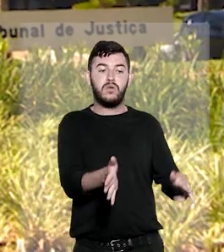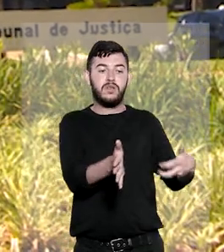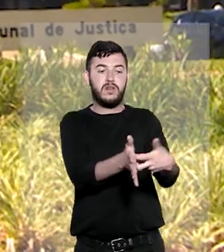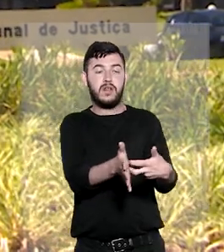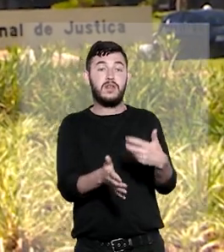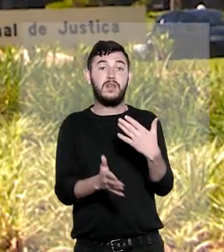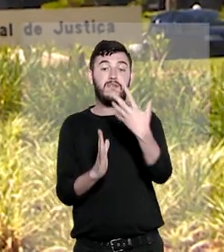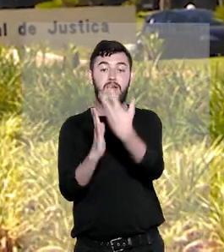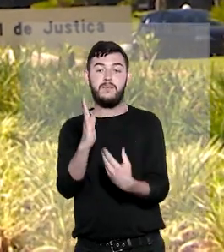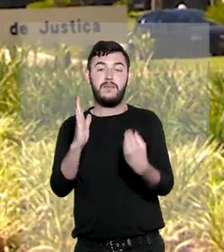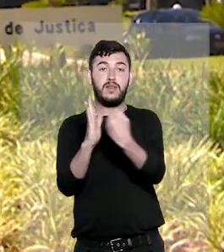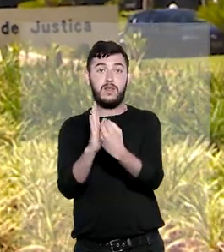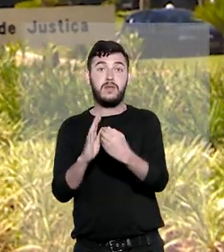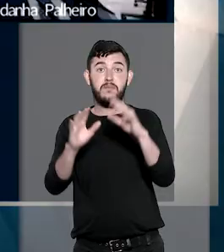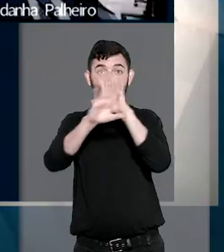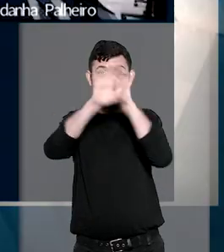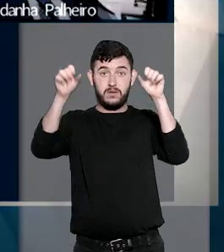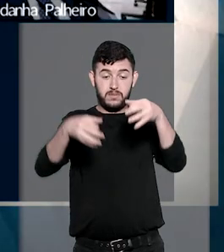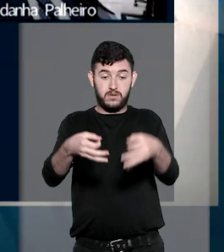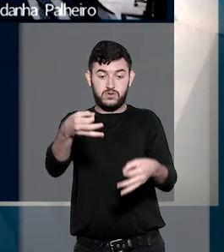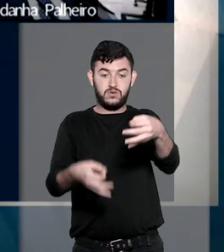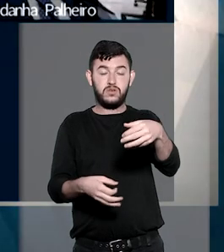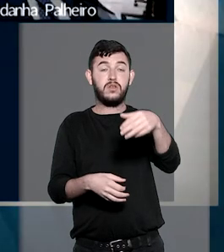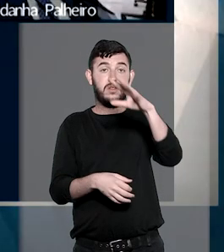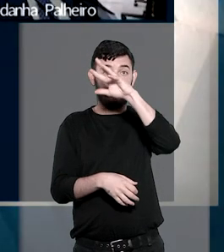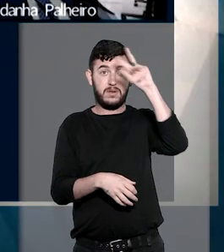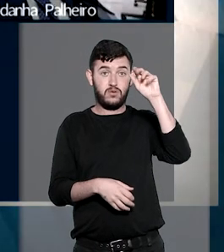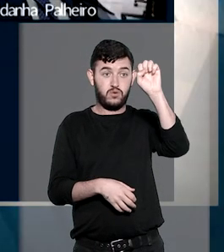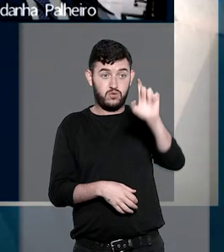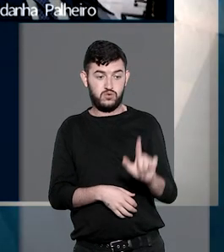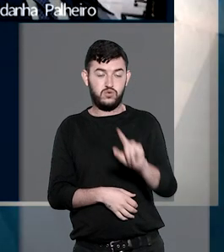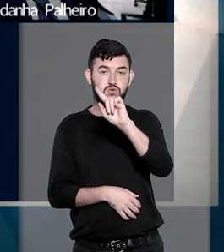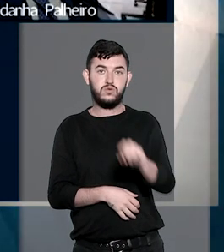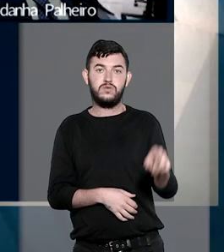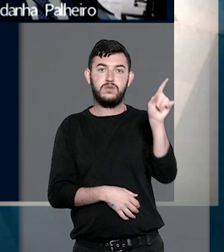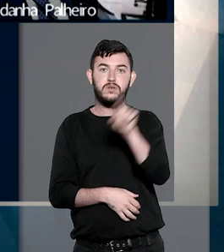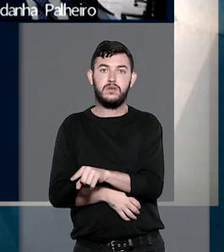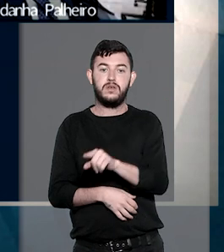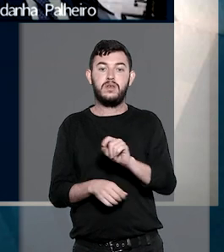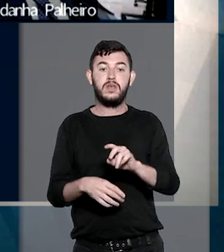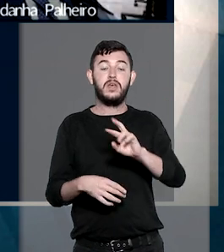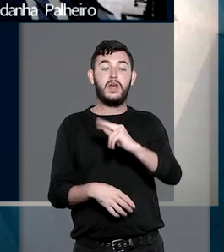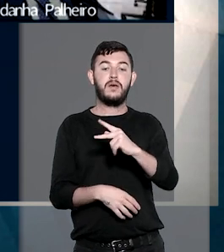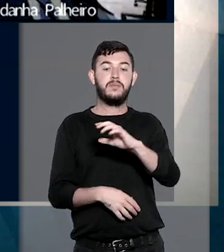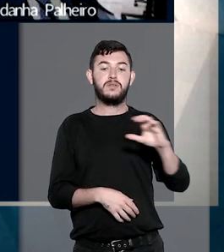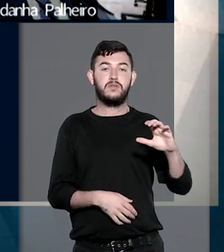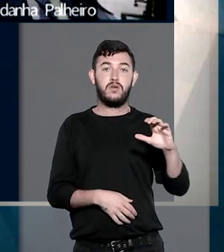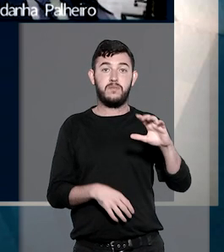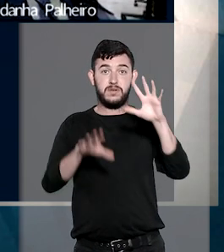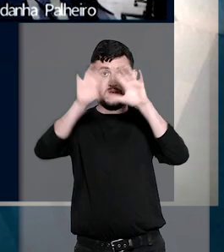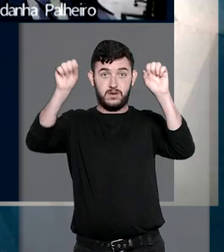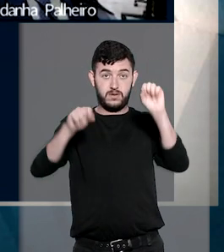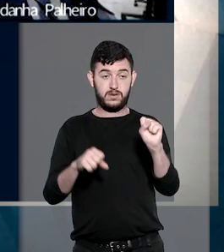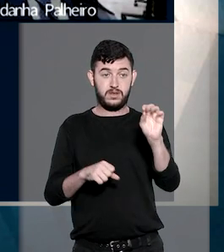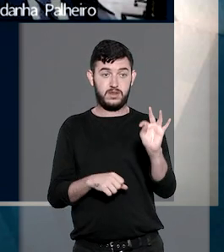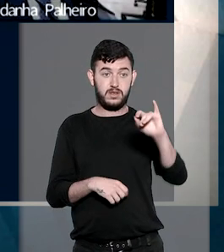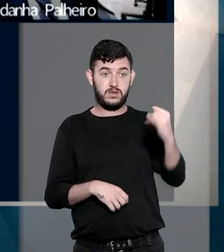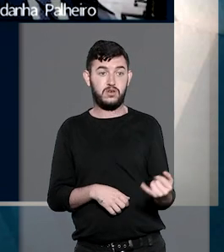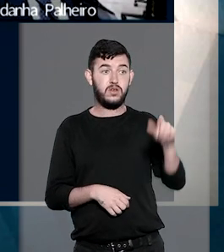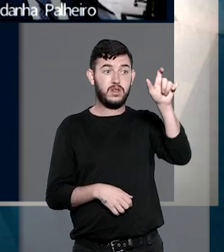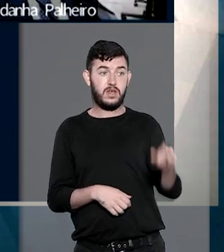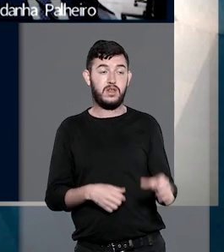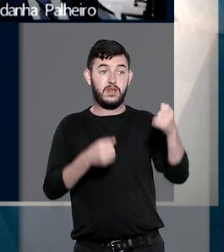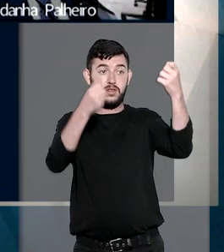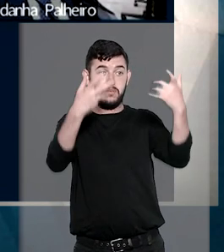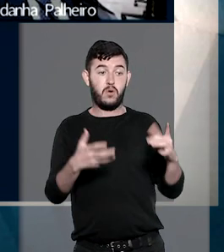Tribunal de Justiça de Mato Grosso do Sul. Em abescorpos requerido ao STJ, a defesa alegou coação ilegal e pediu a